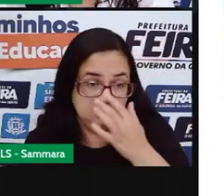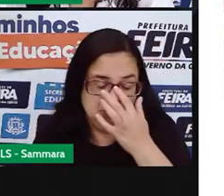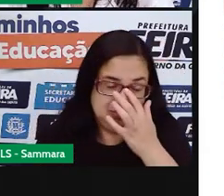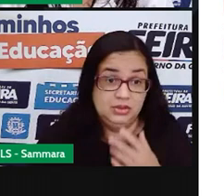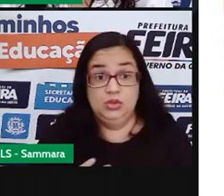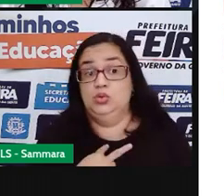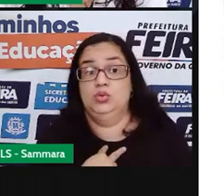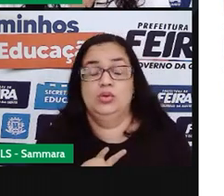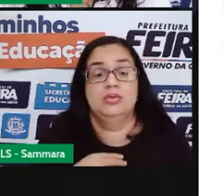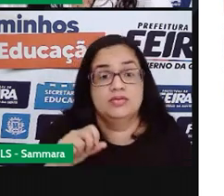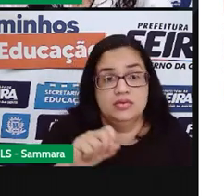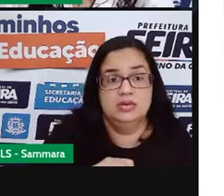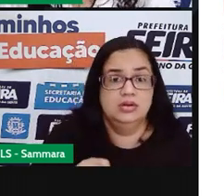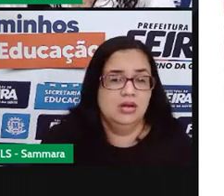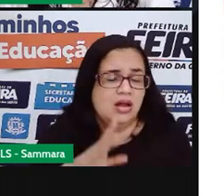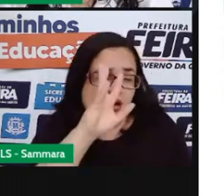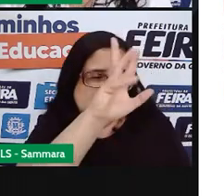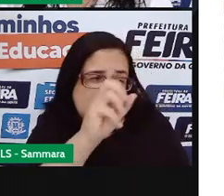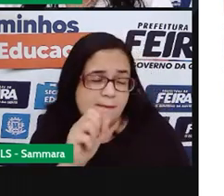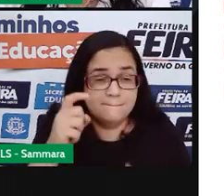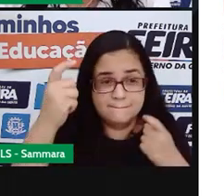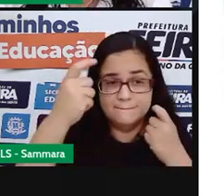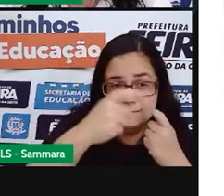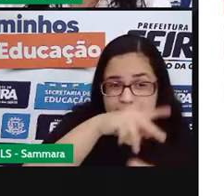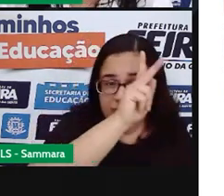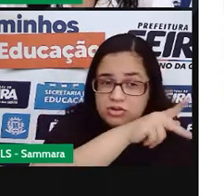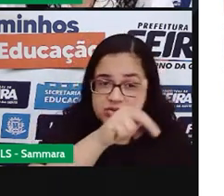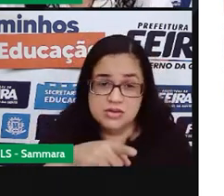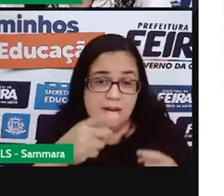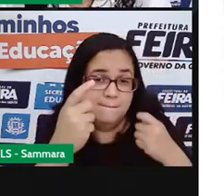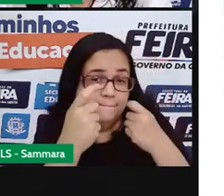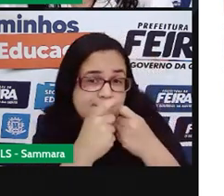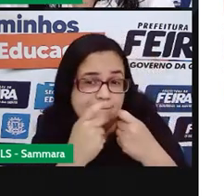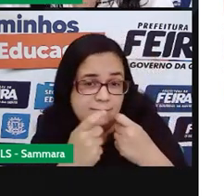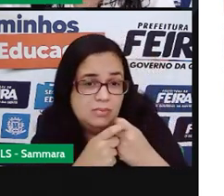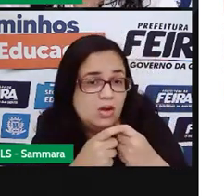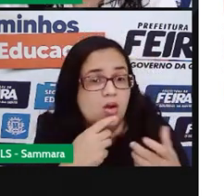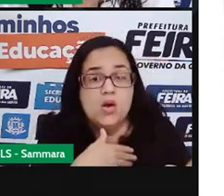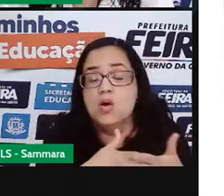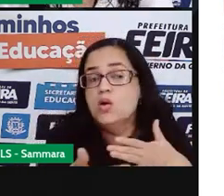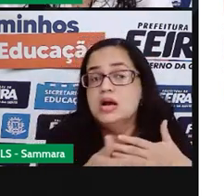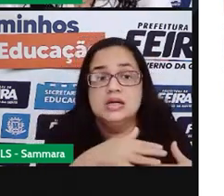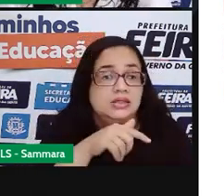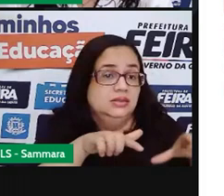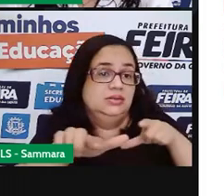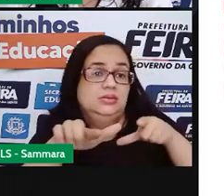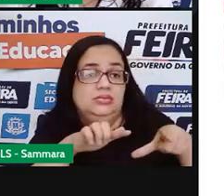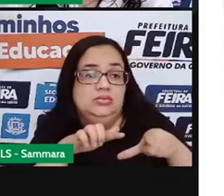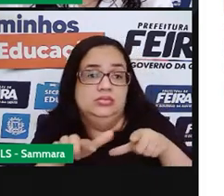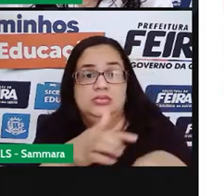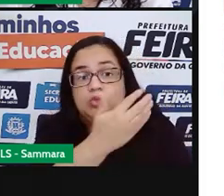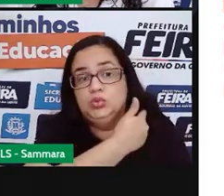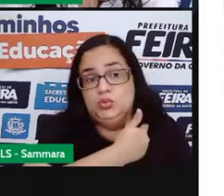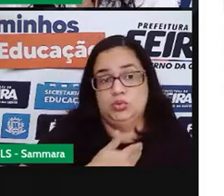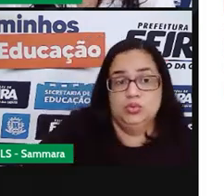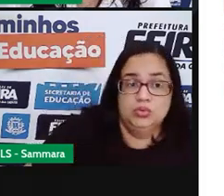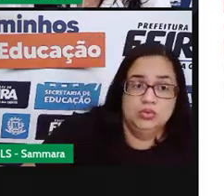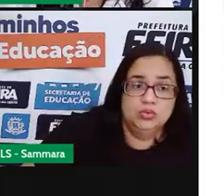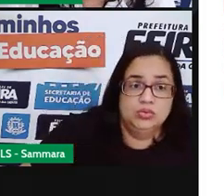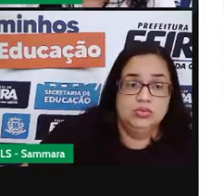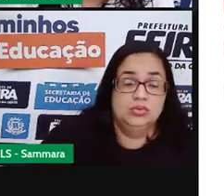eles não podem fazer, contratar professores, médicos ou qualquer outro funcionário público.